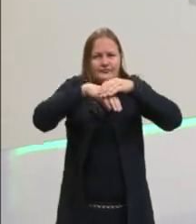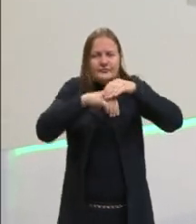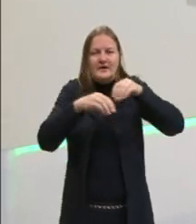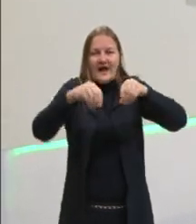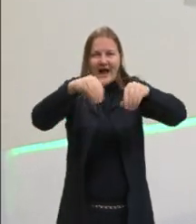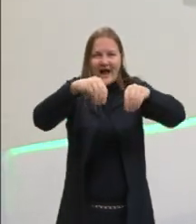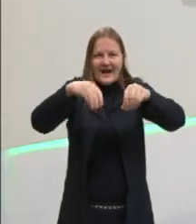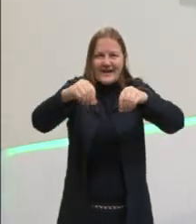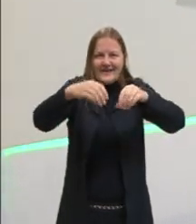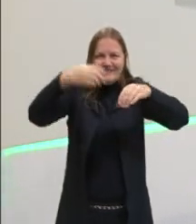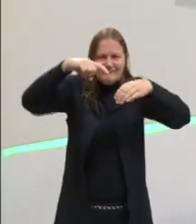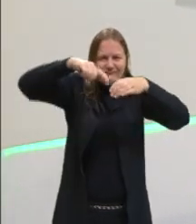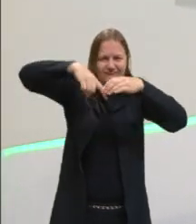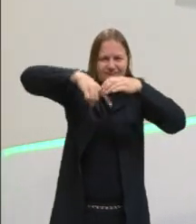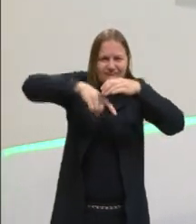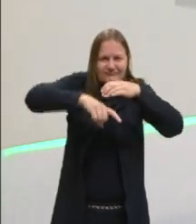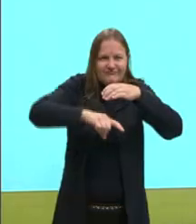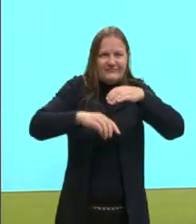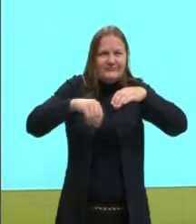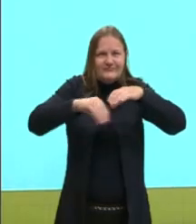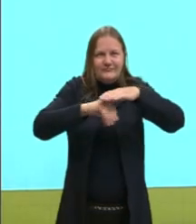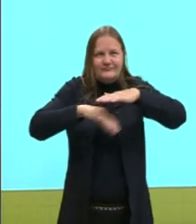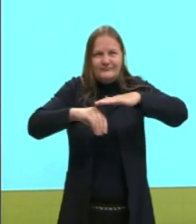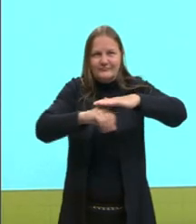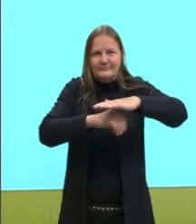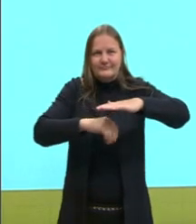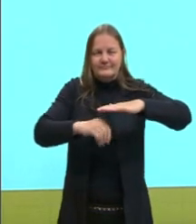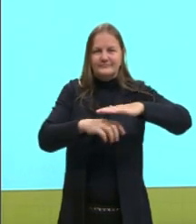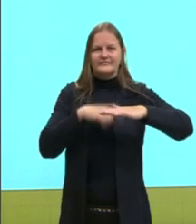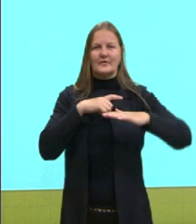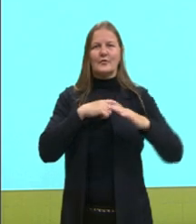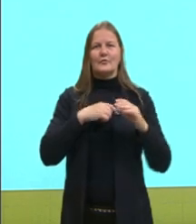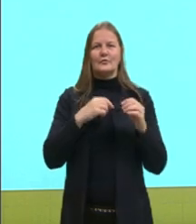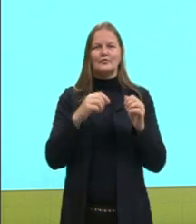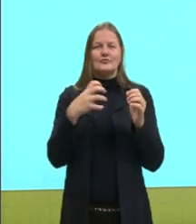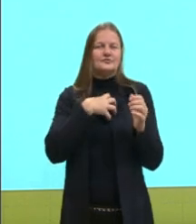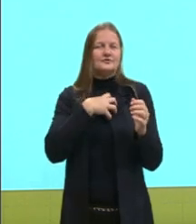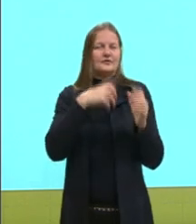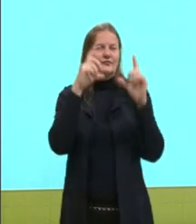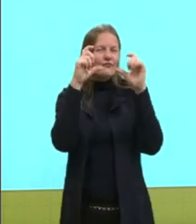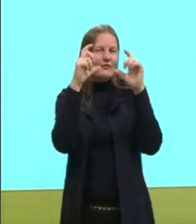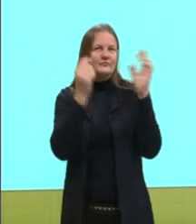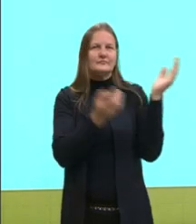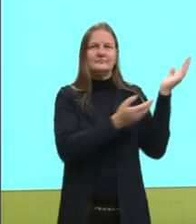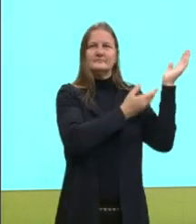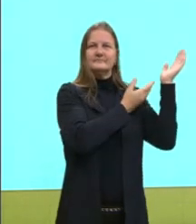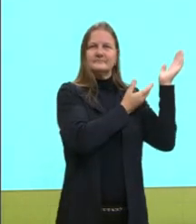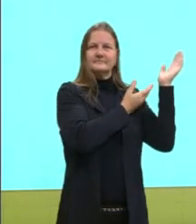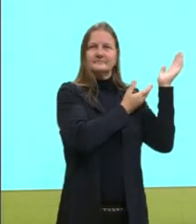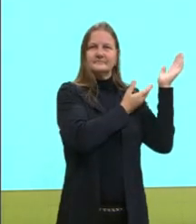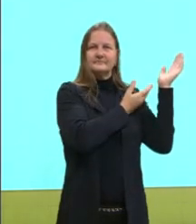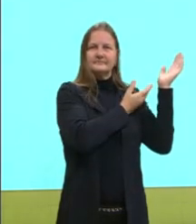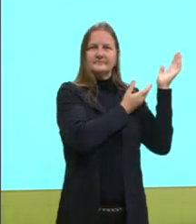areia, tá? E assim, como é que a aparência dele? Bem pequenininho.